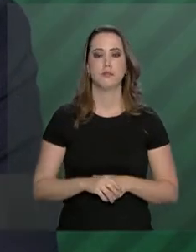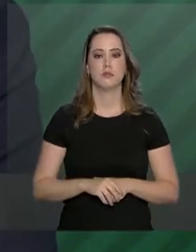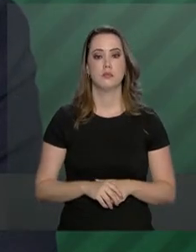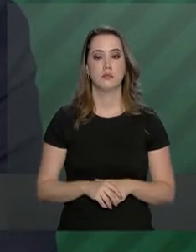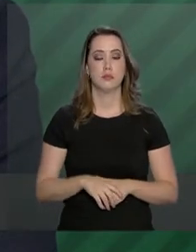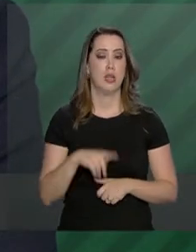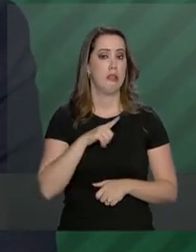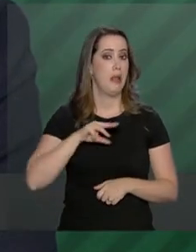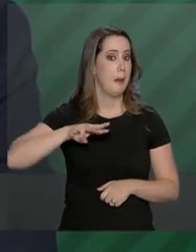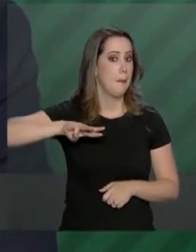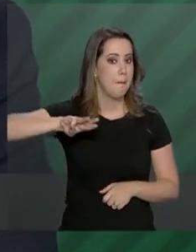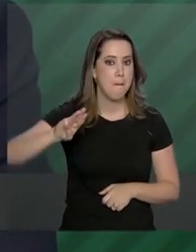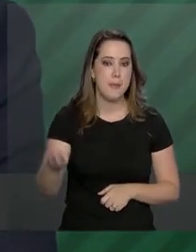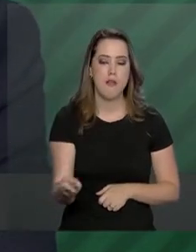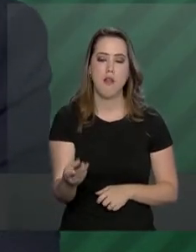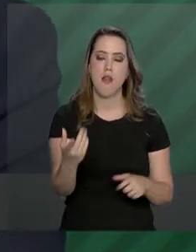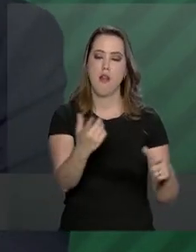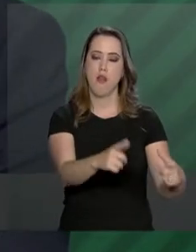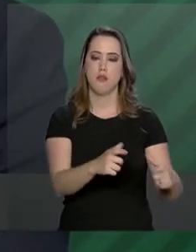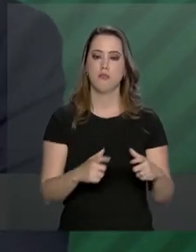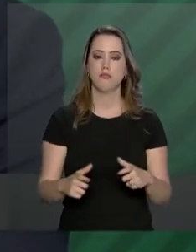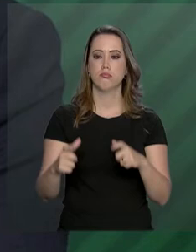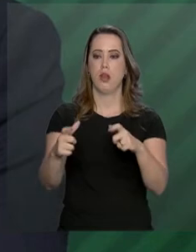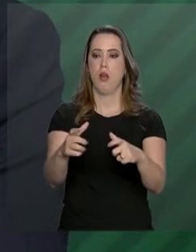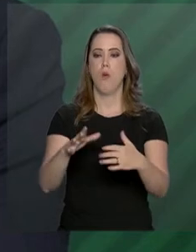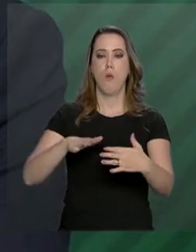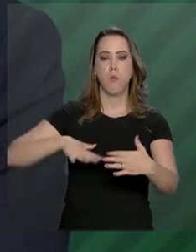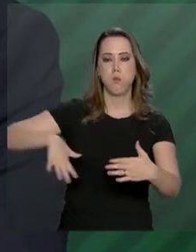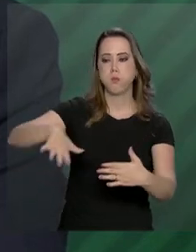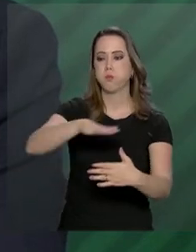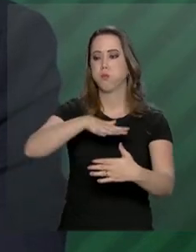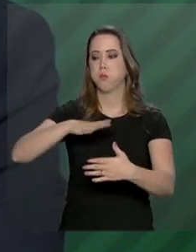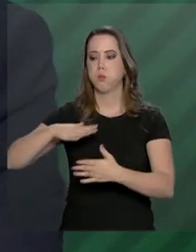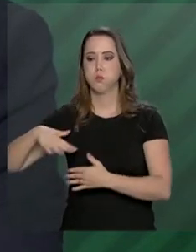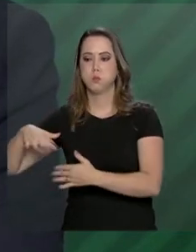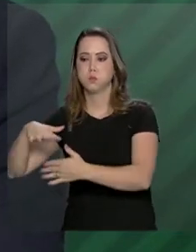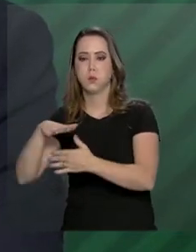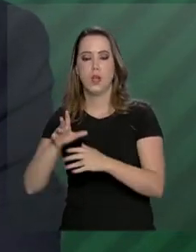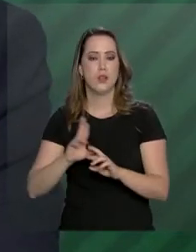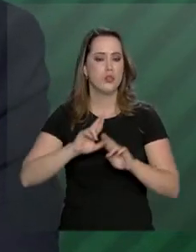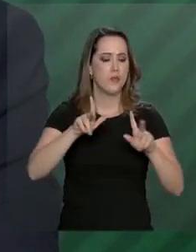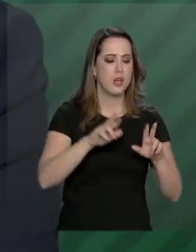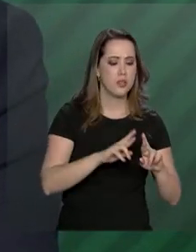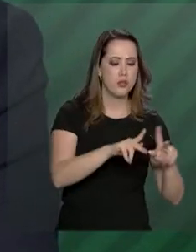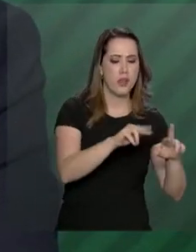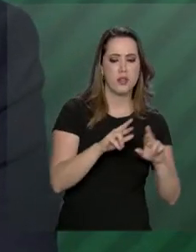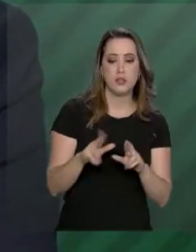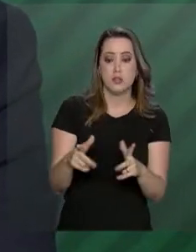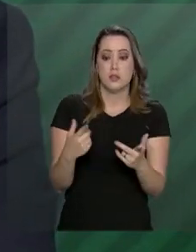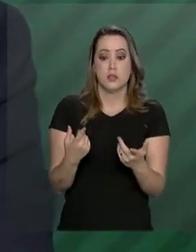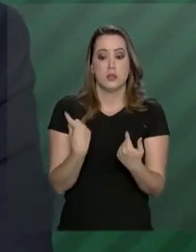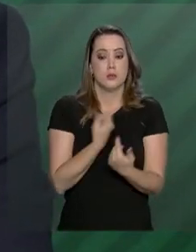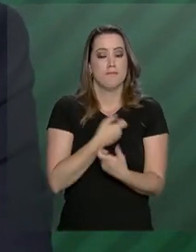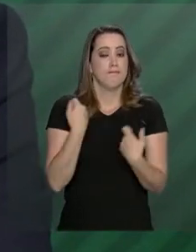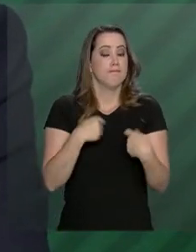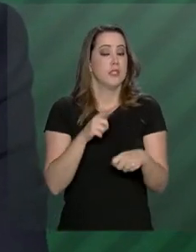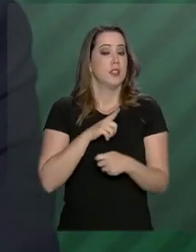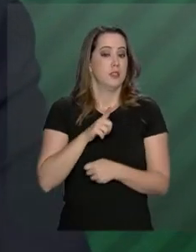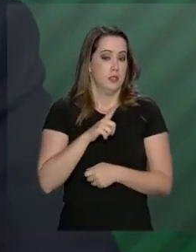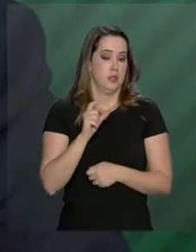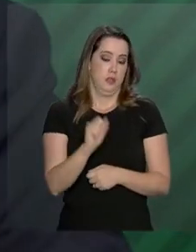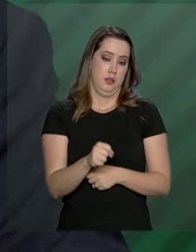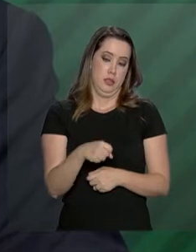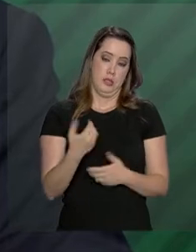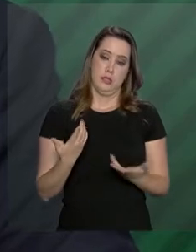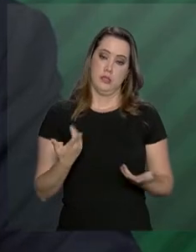milhares de barragens que têm várias destinações. E evidentemente que nós precisamos ter, e por